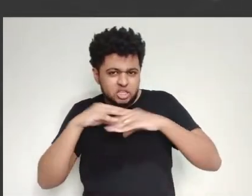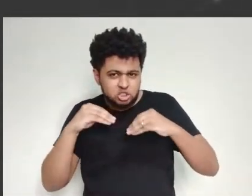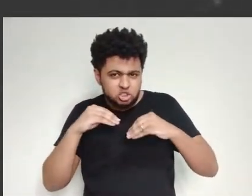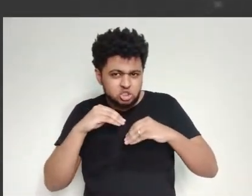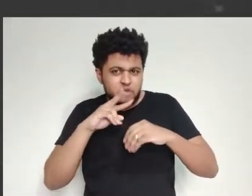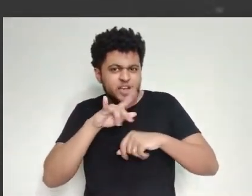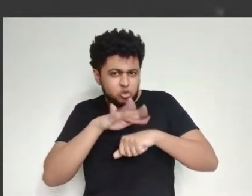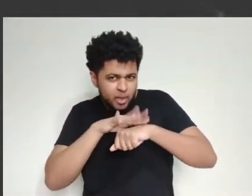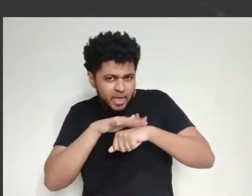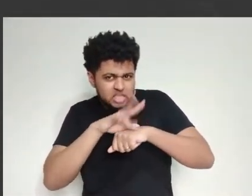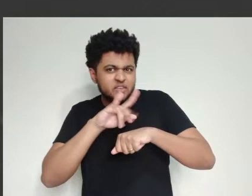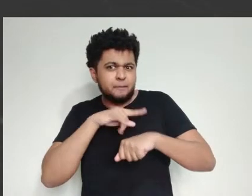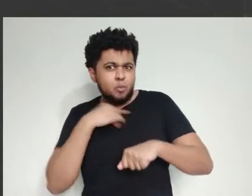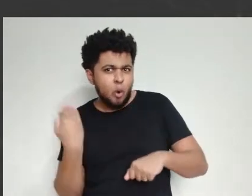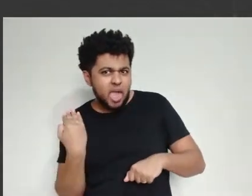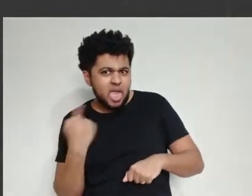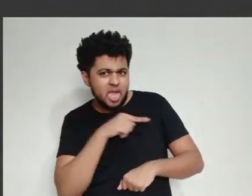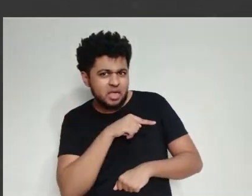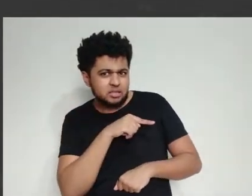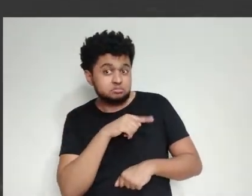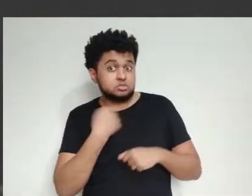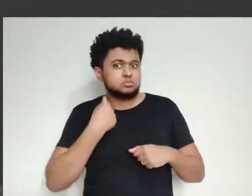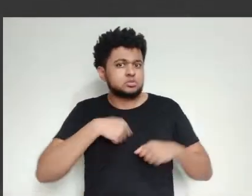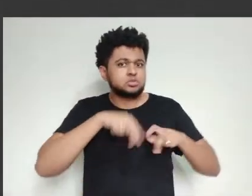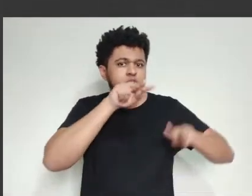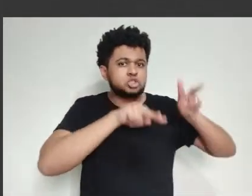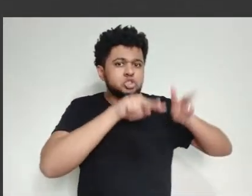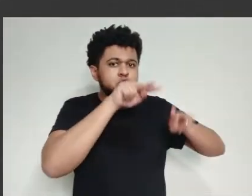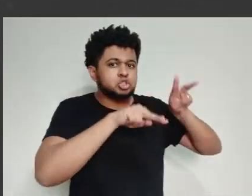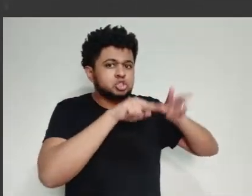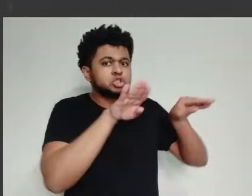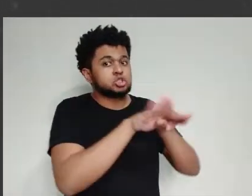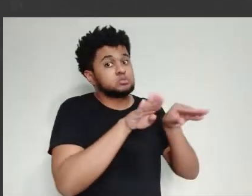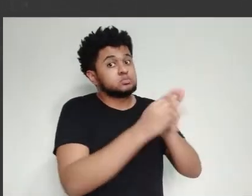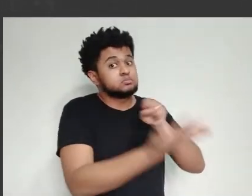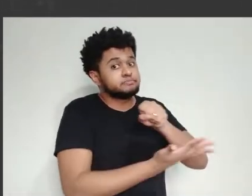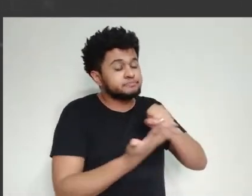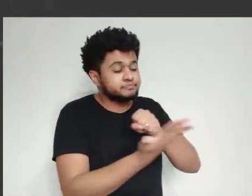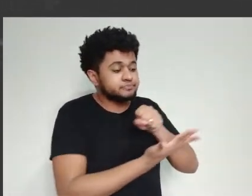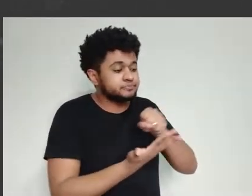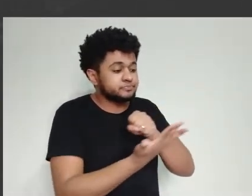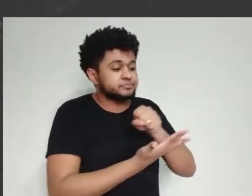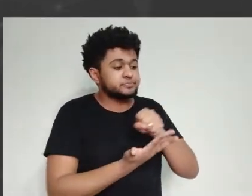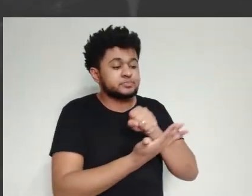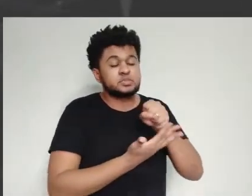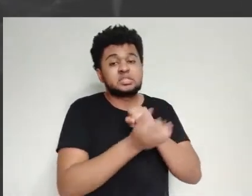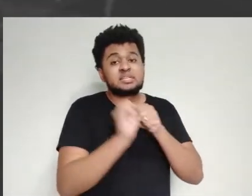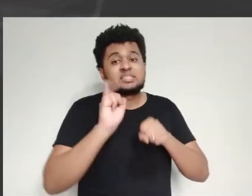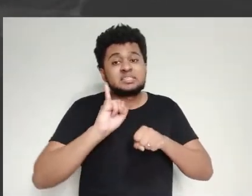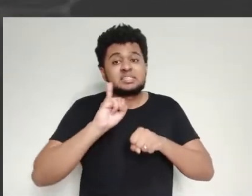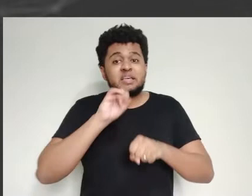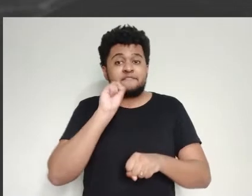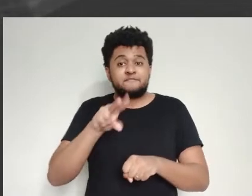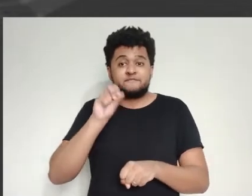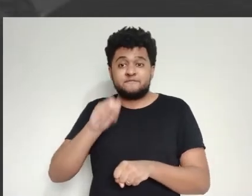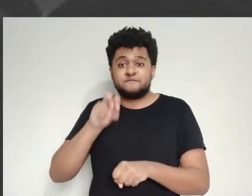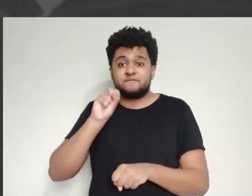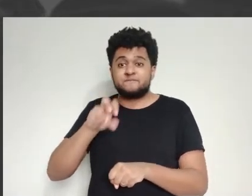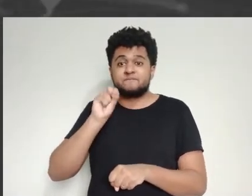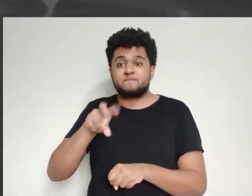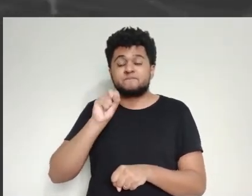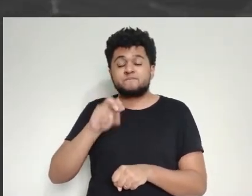humanos. É o mesmo procedimento, não muda absolutamente nada. Só que nesses animais, tanto no